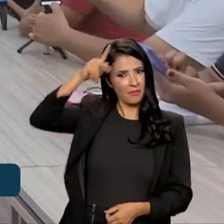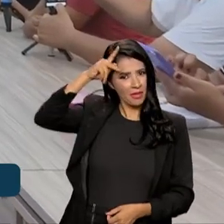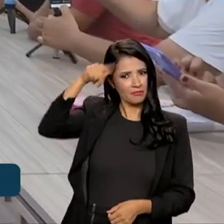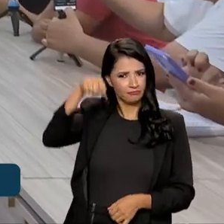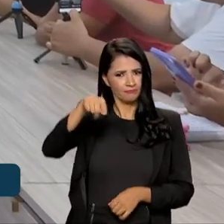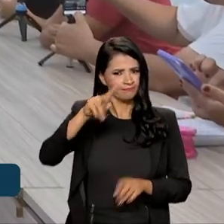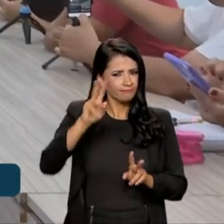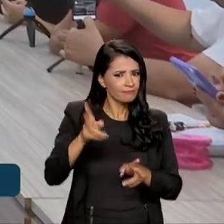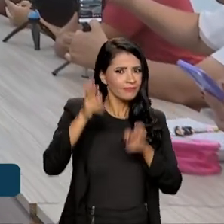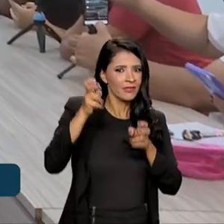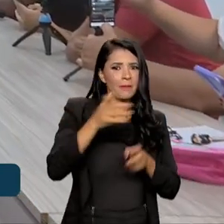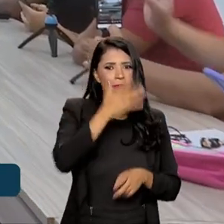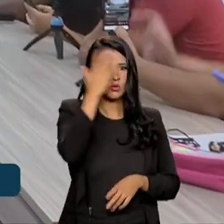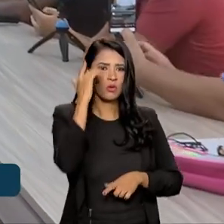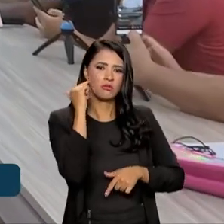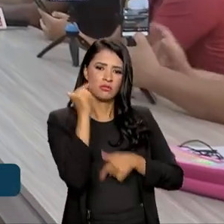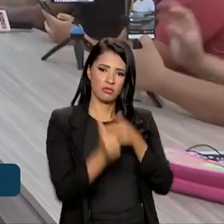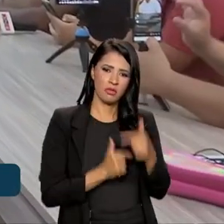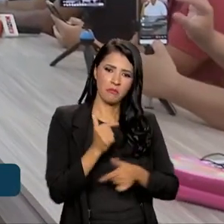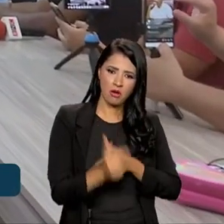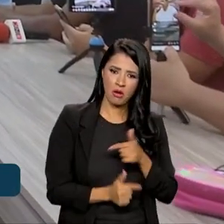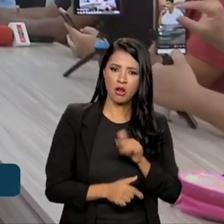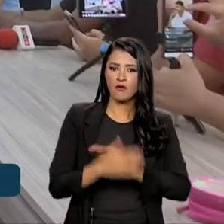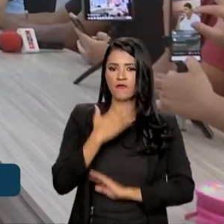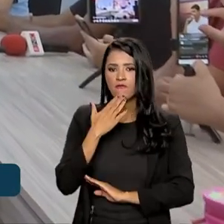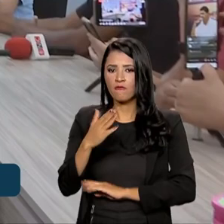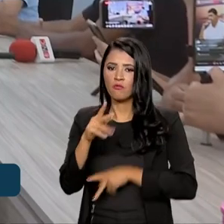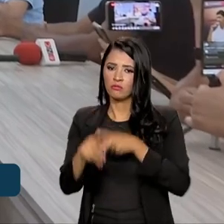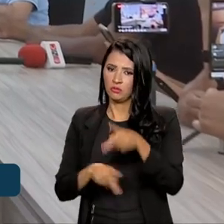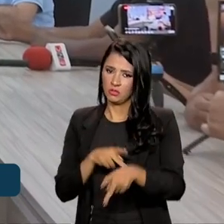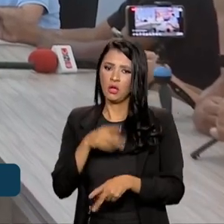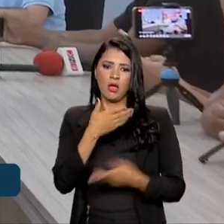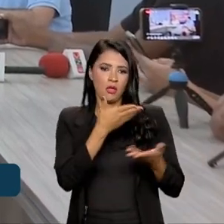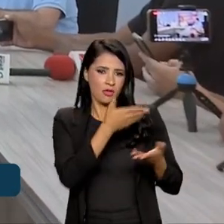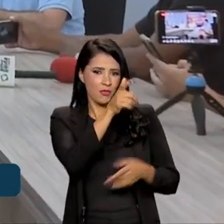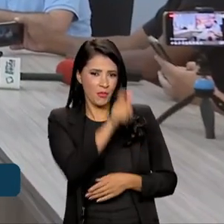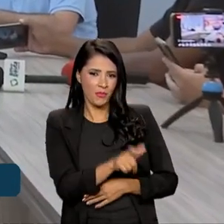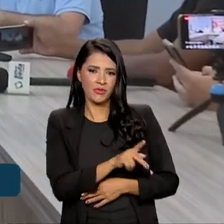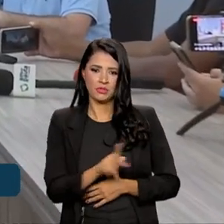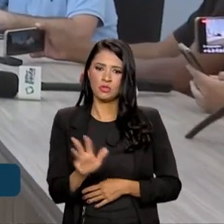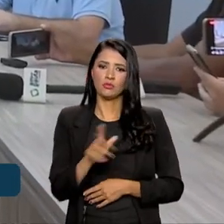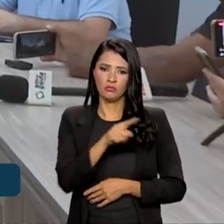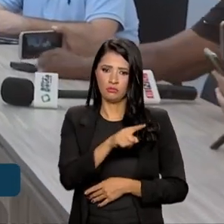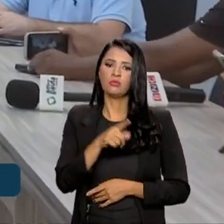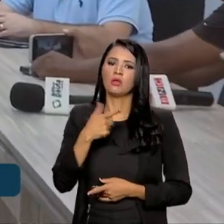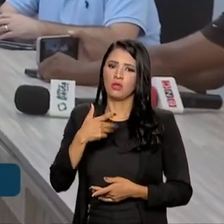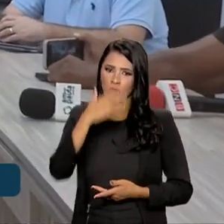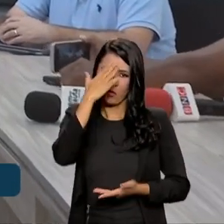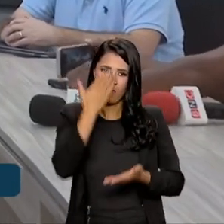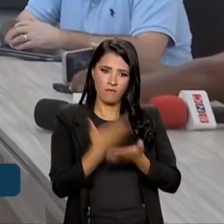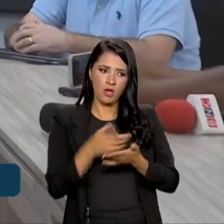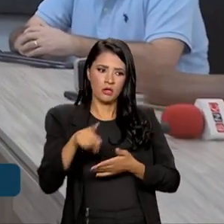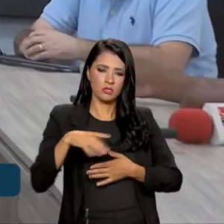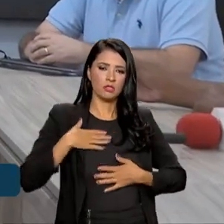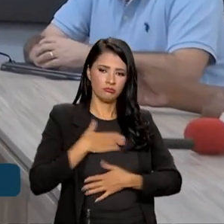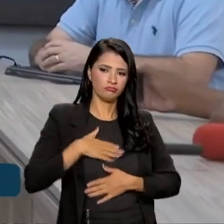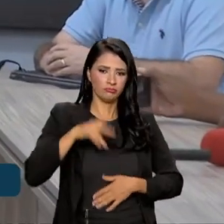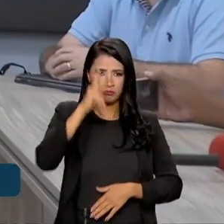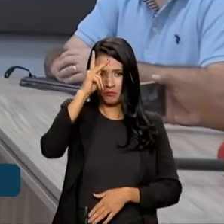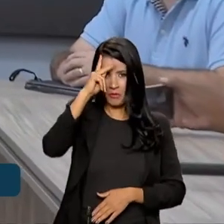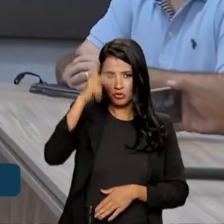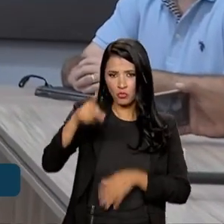reconhece aqueles que trabalham pela população. E o presidente Lula gosta de credibilidade e confiança do povo de Parintins.